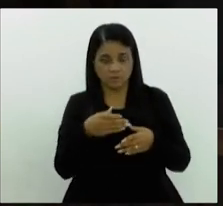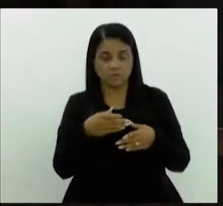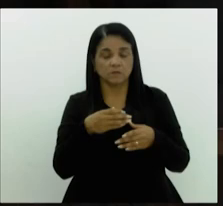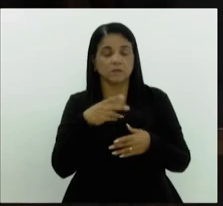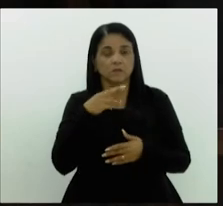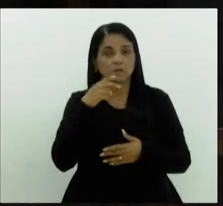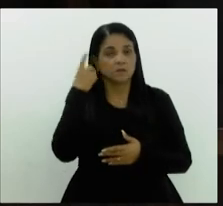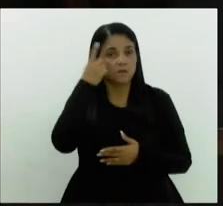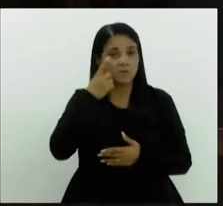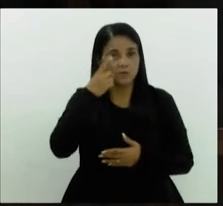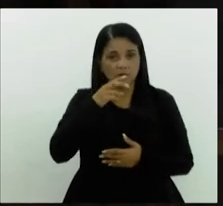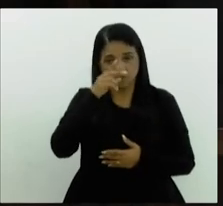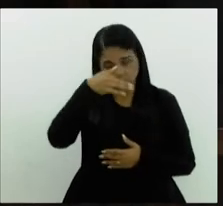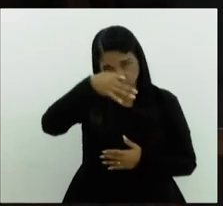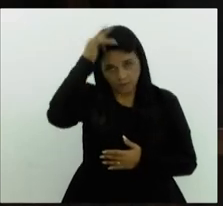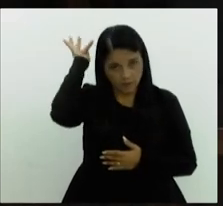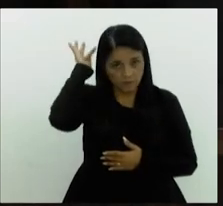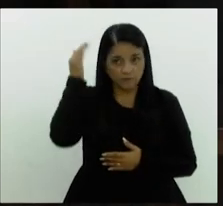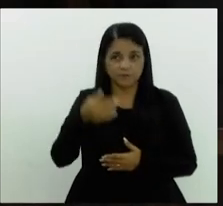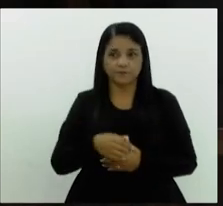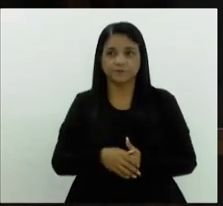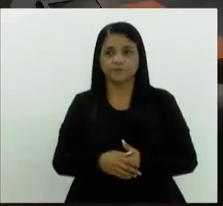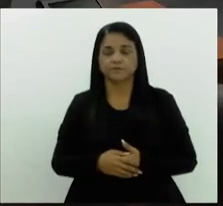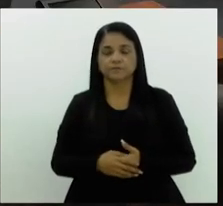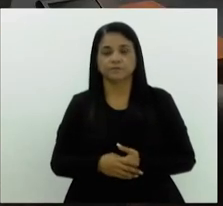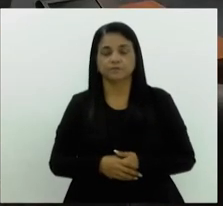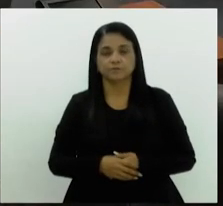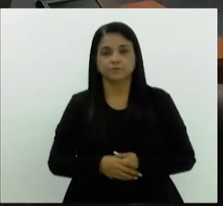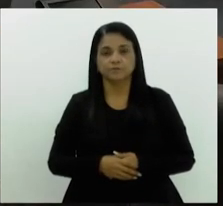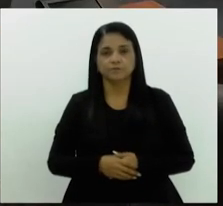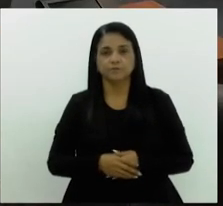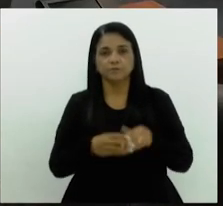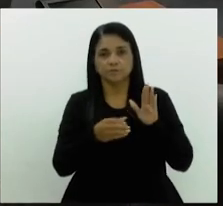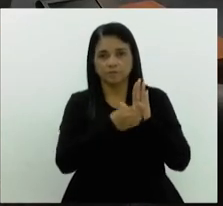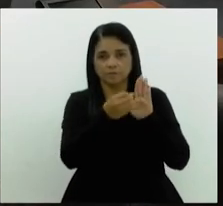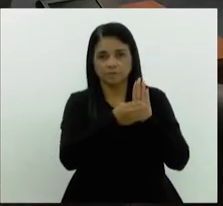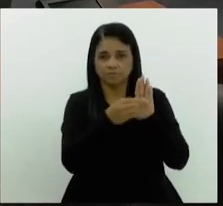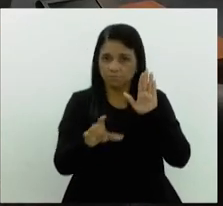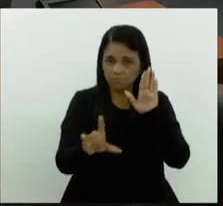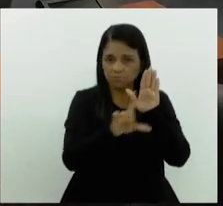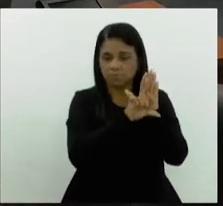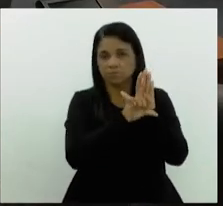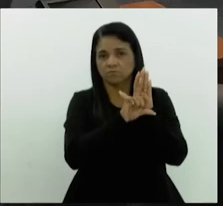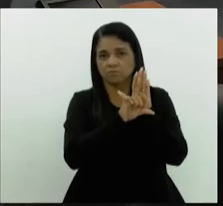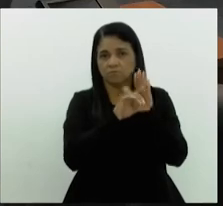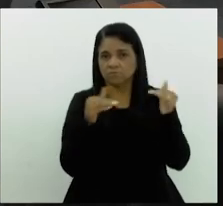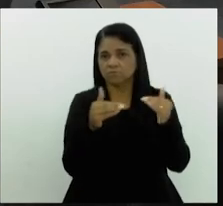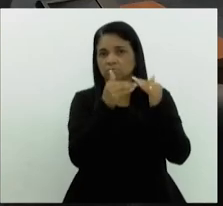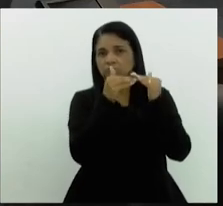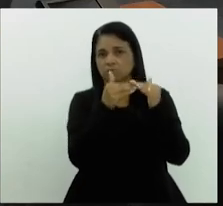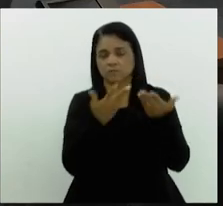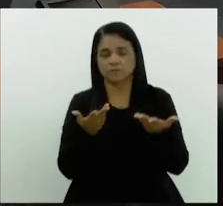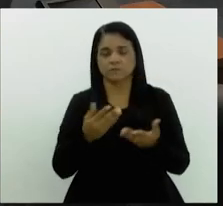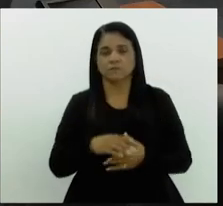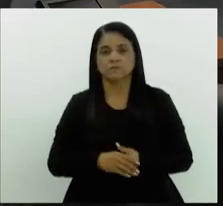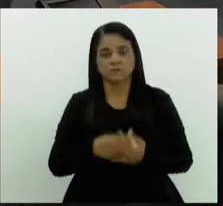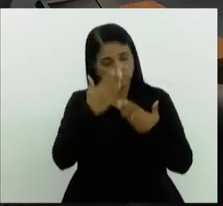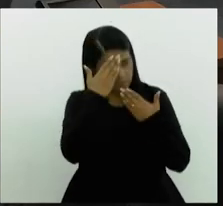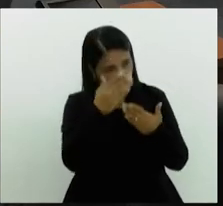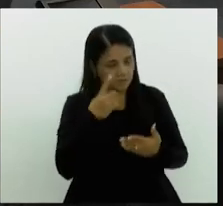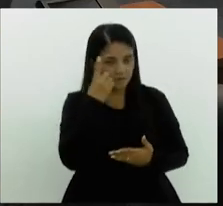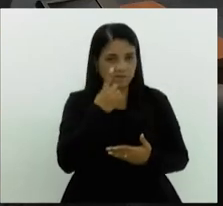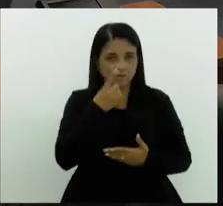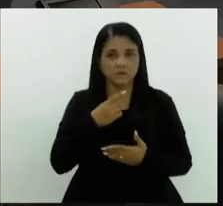deputado Fred Pacheco presidente parecer é pela legalidade muito obrigado nosso nobre deputado